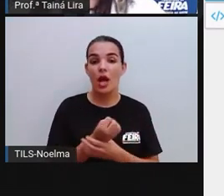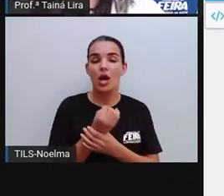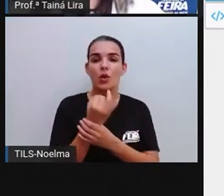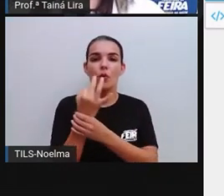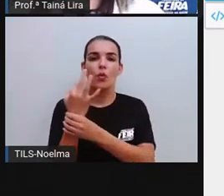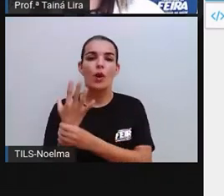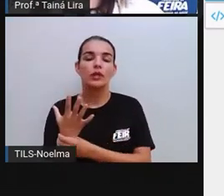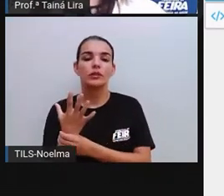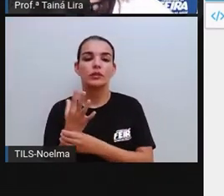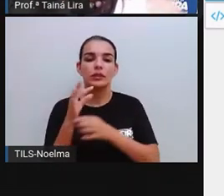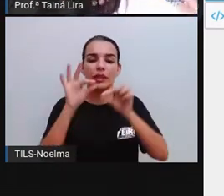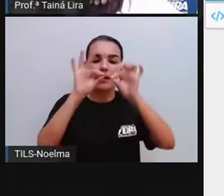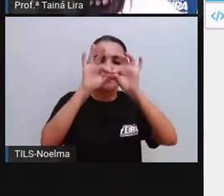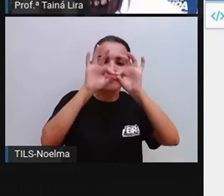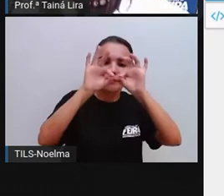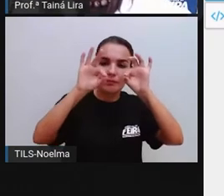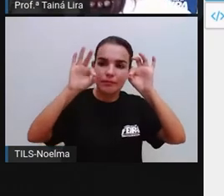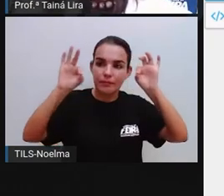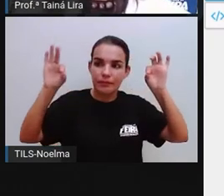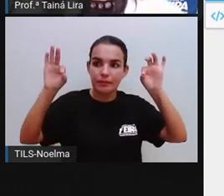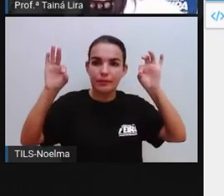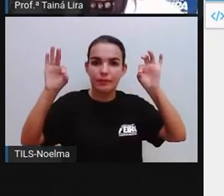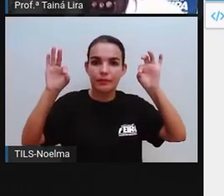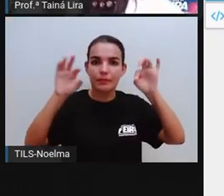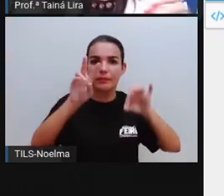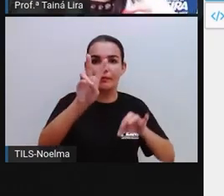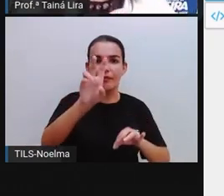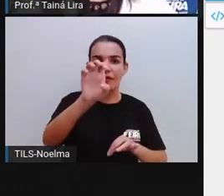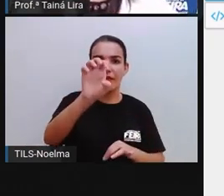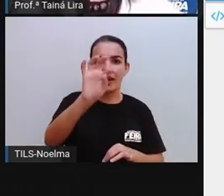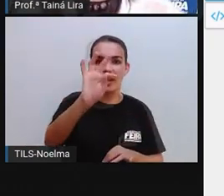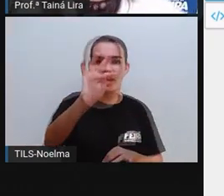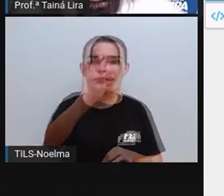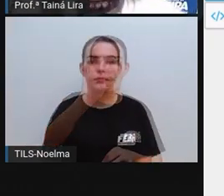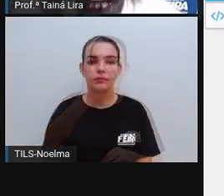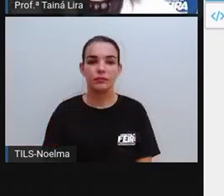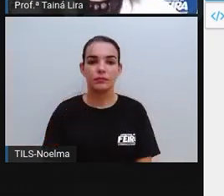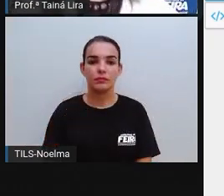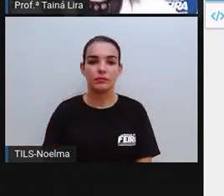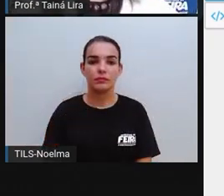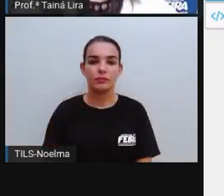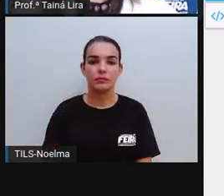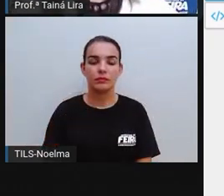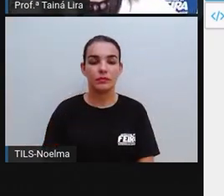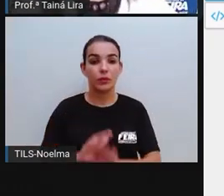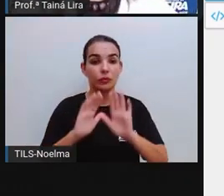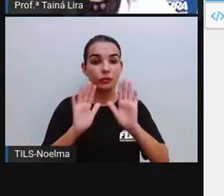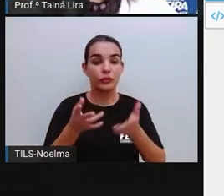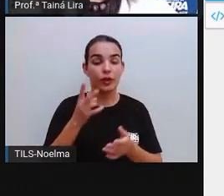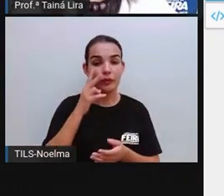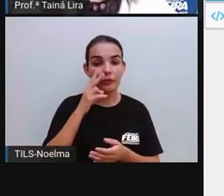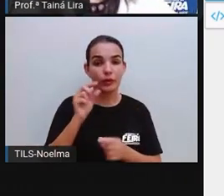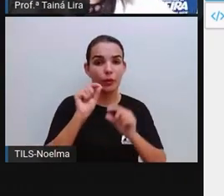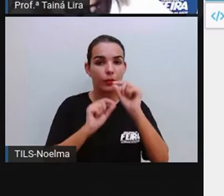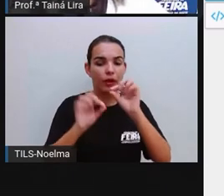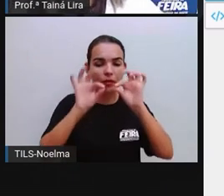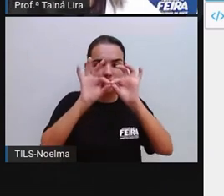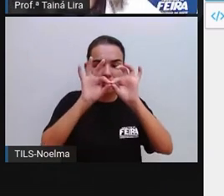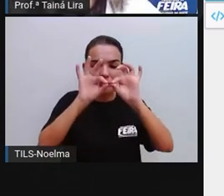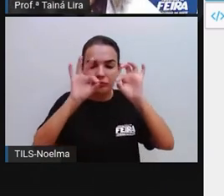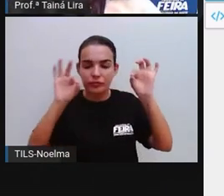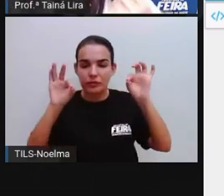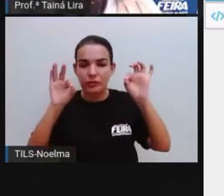E quantos vértices tem o cubo, o segundo ano? A gente já viu o que é vértice, né? A gente já viu o que é